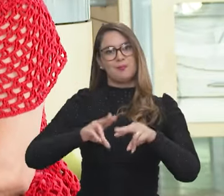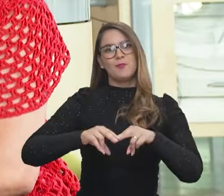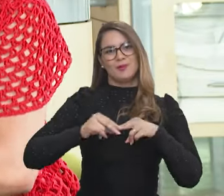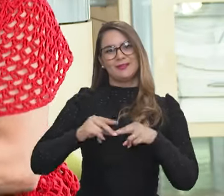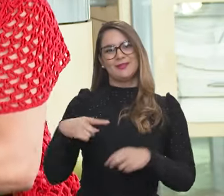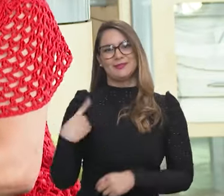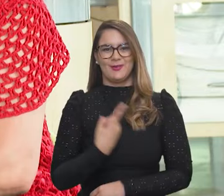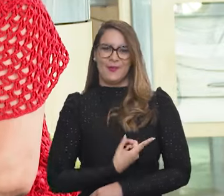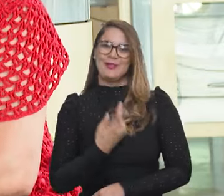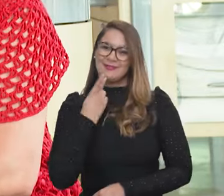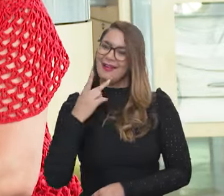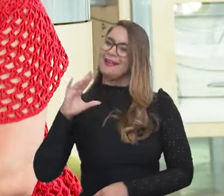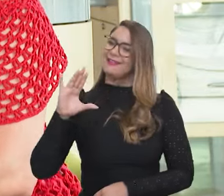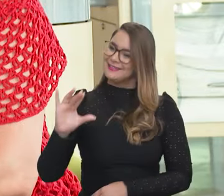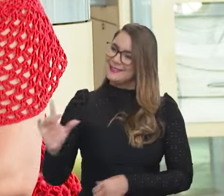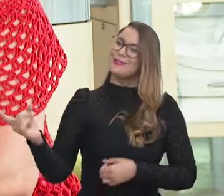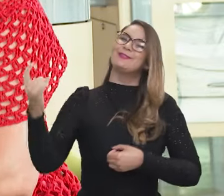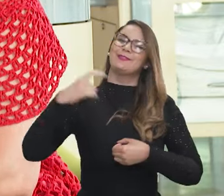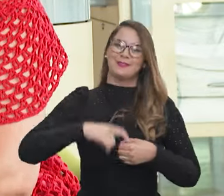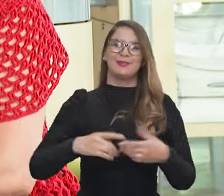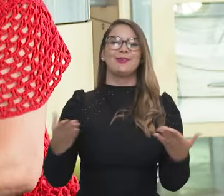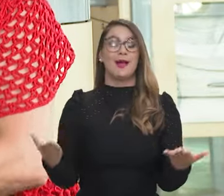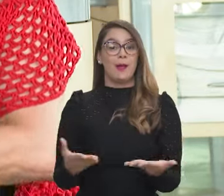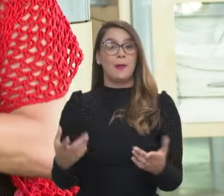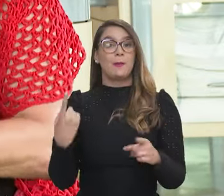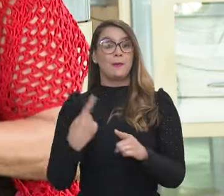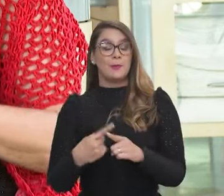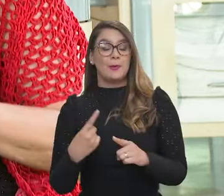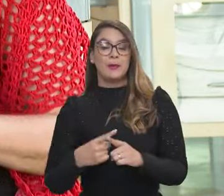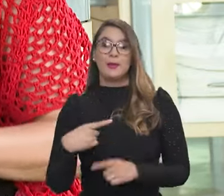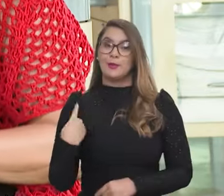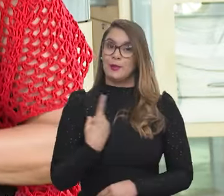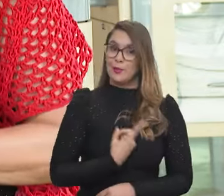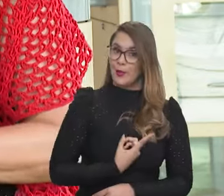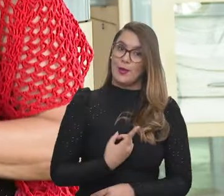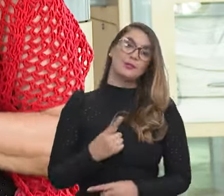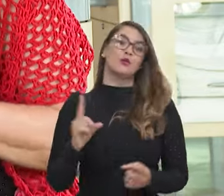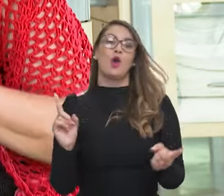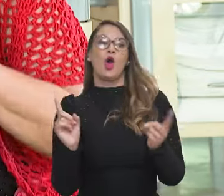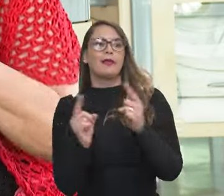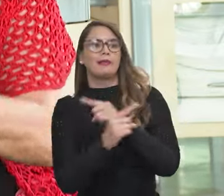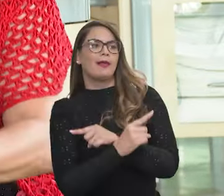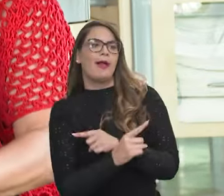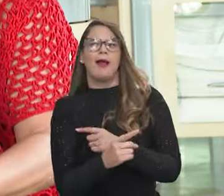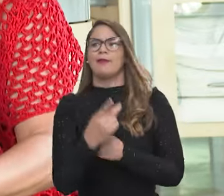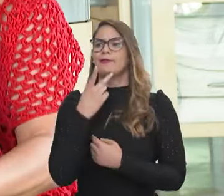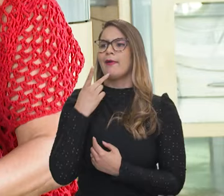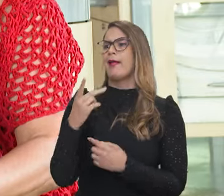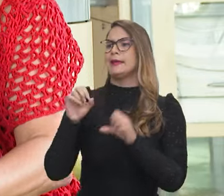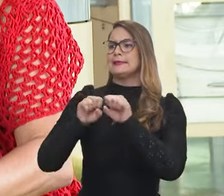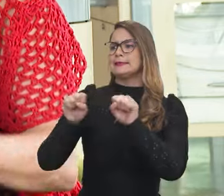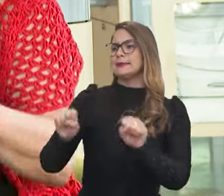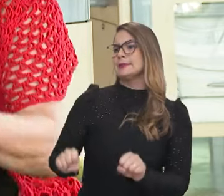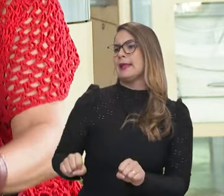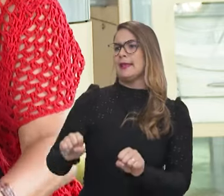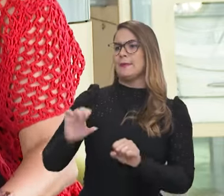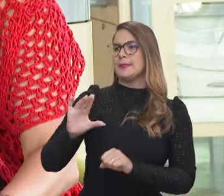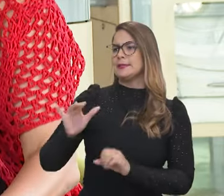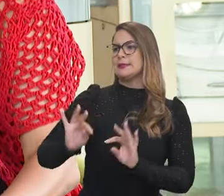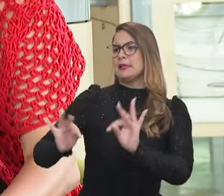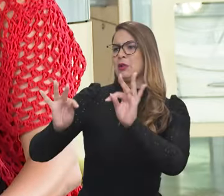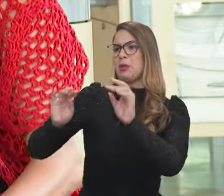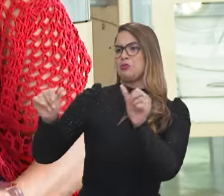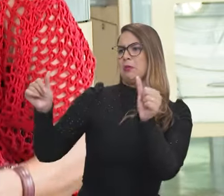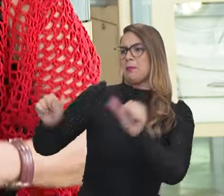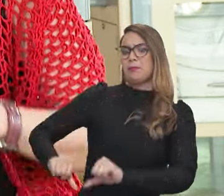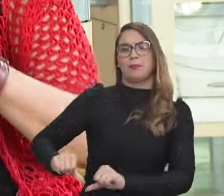E por isso que a gente está dizendo que a ciência voltou. Voltou primeiro porque nós, ao contrário de desqualificar o Sistema Nacional